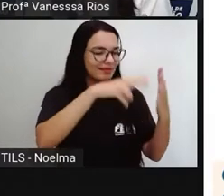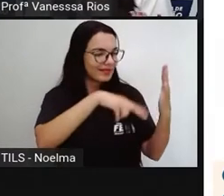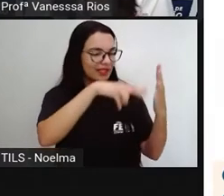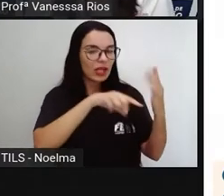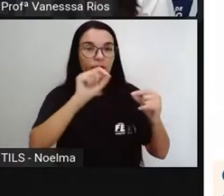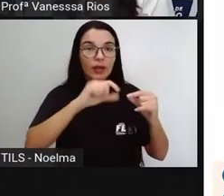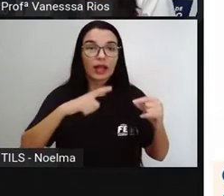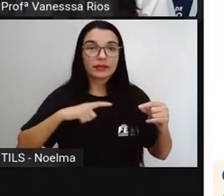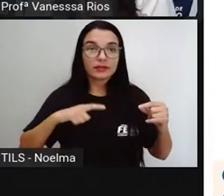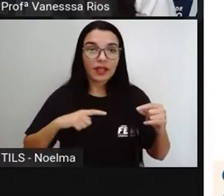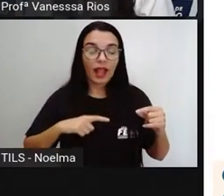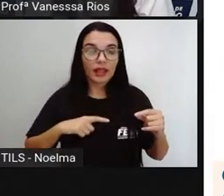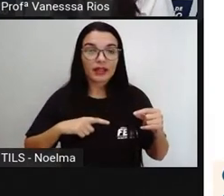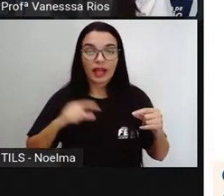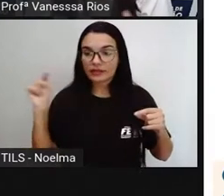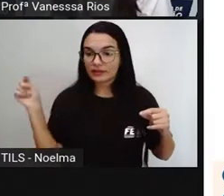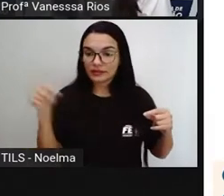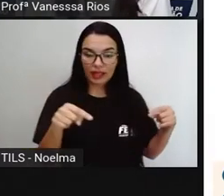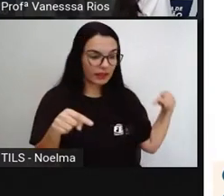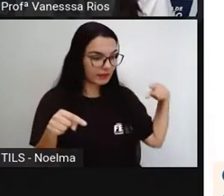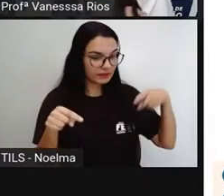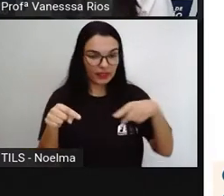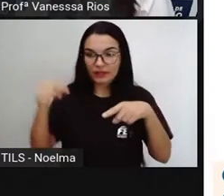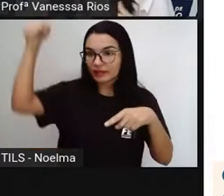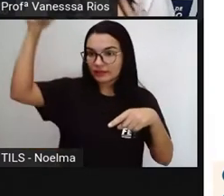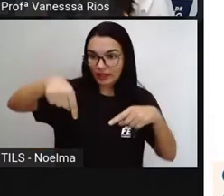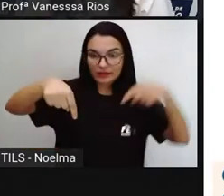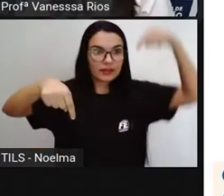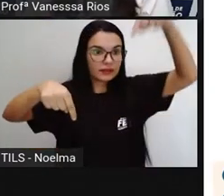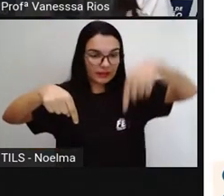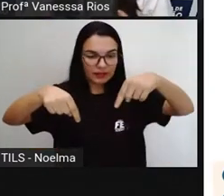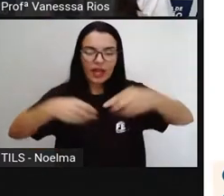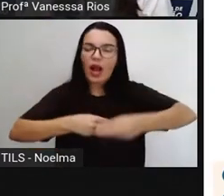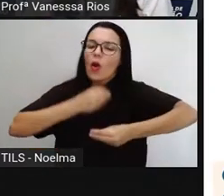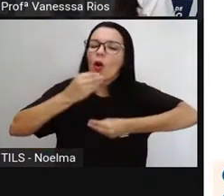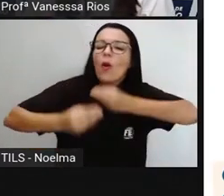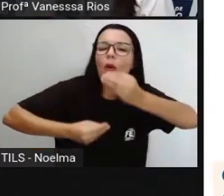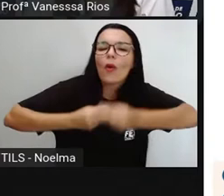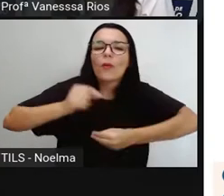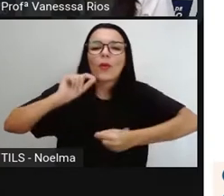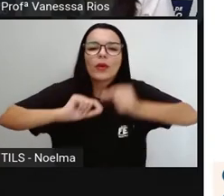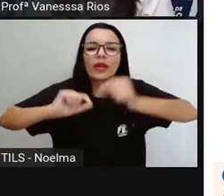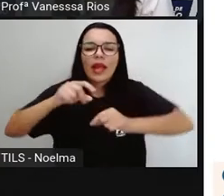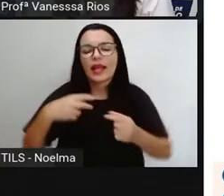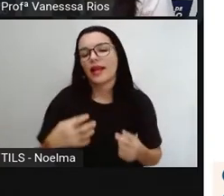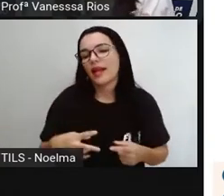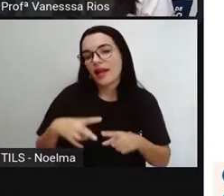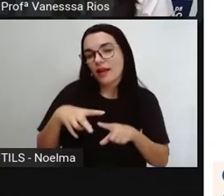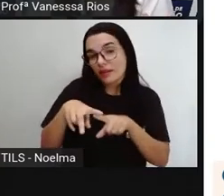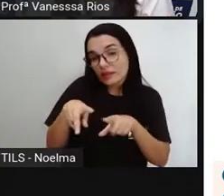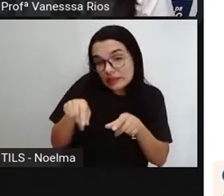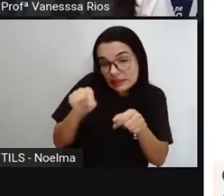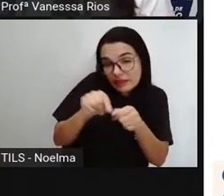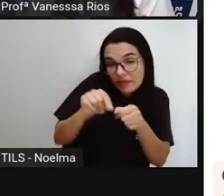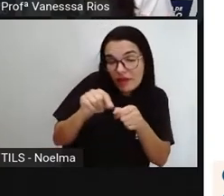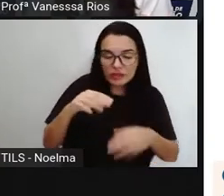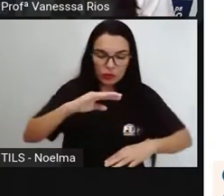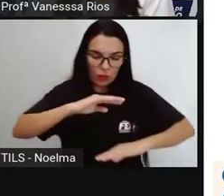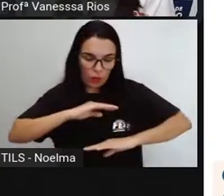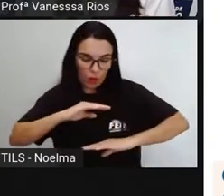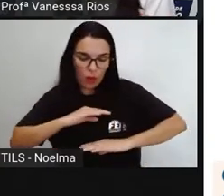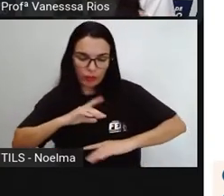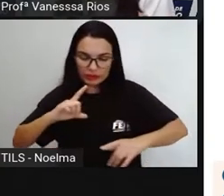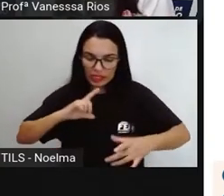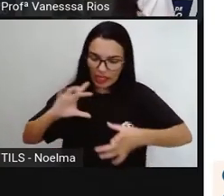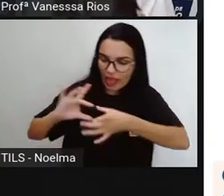para partes do corpo e aí mostrando as funções, né? Mostrando como é que as partes do nosso corpo se